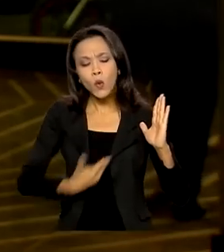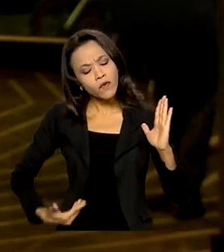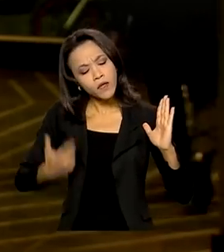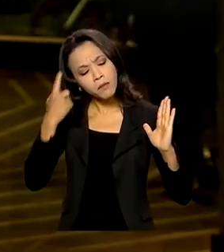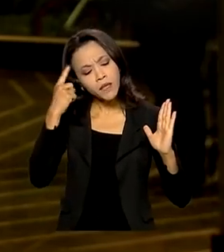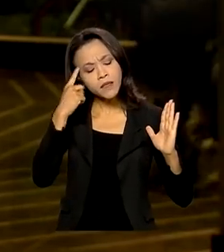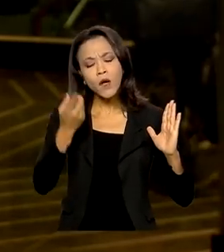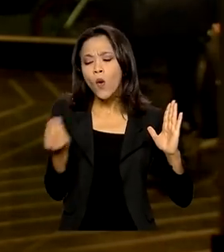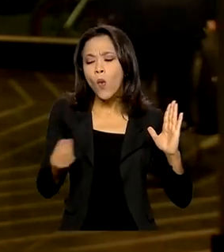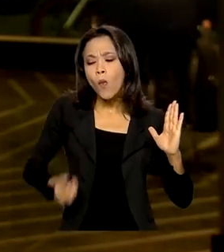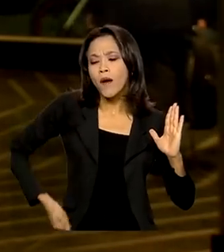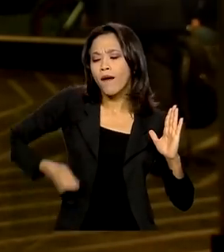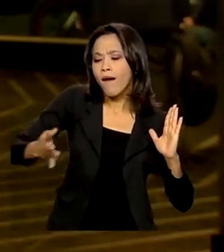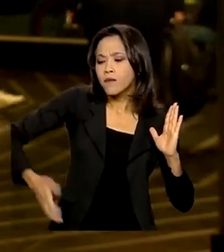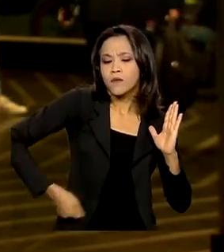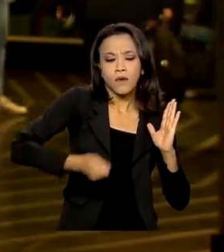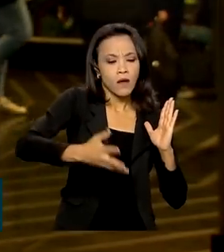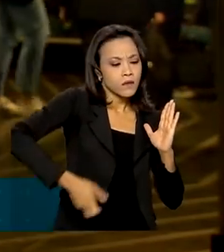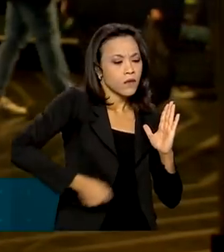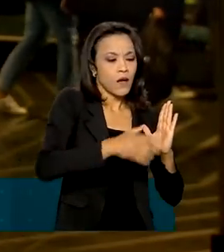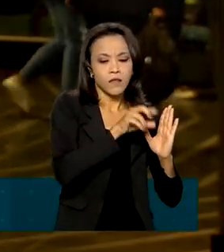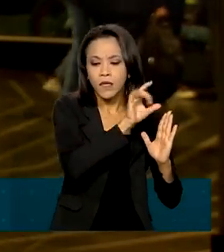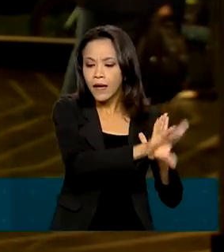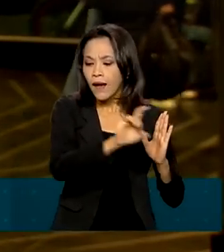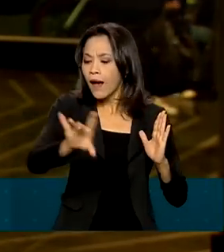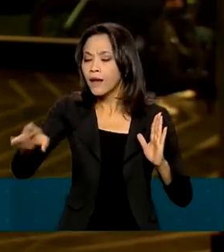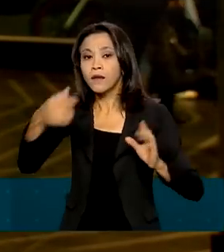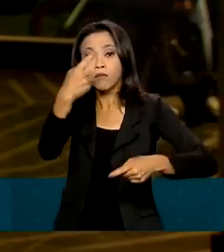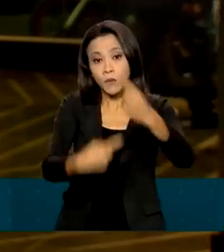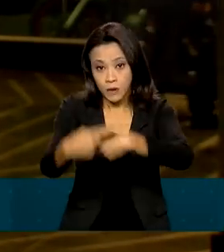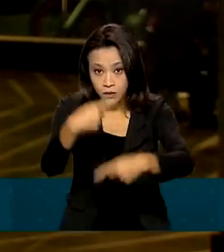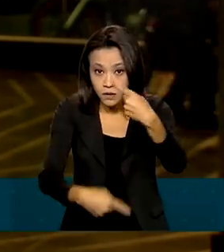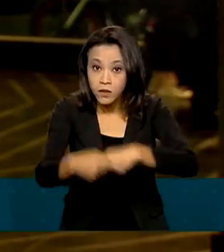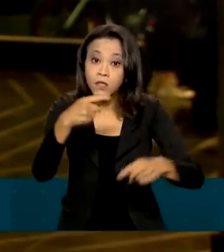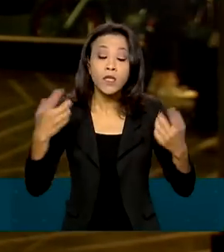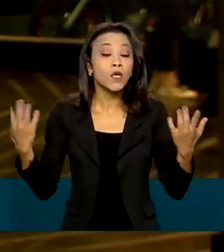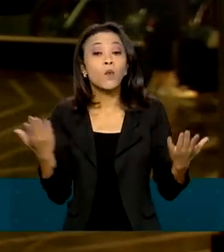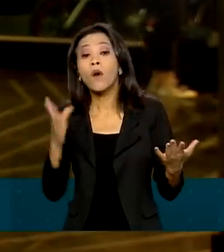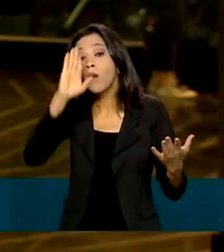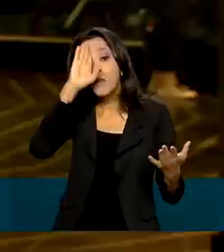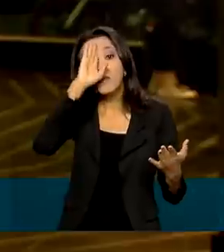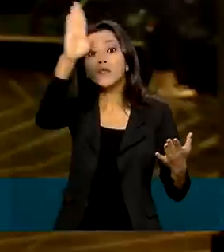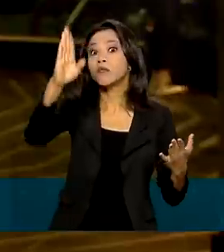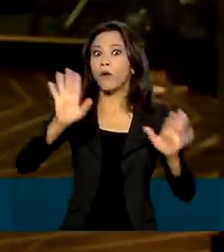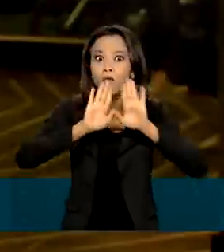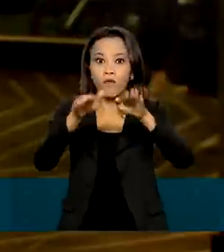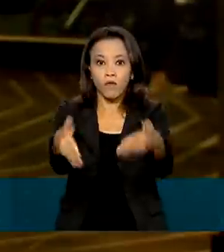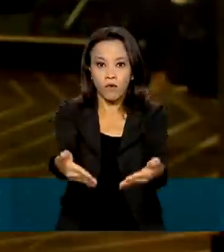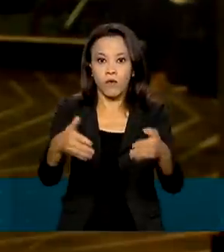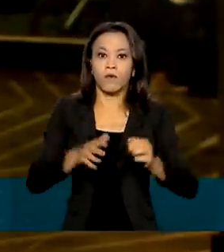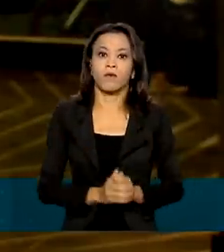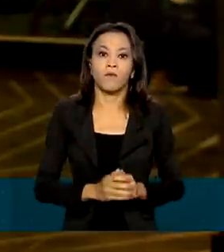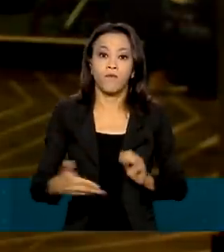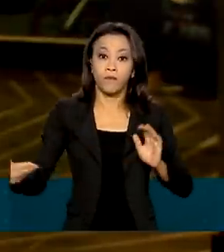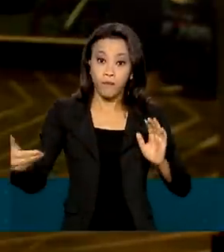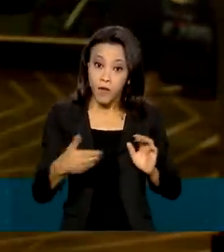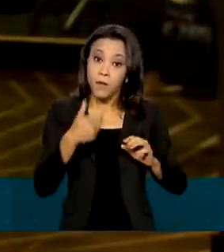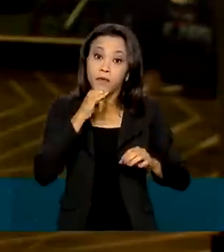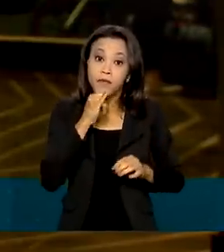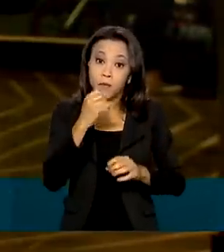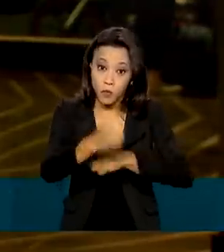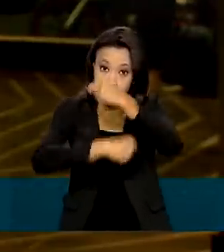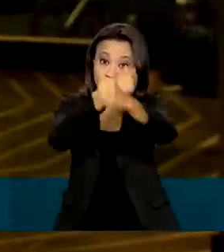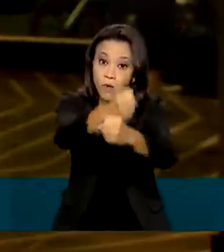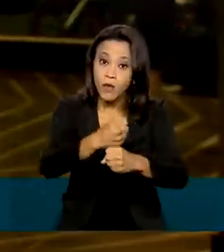gasto em cada política pública e quais serão as prioridades para o ano seguinte. Segundo o Piloa 2023, por exemplo,